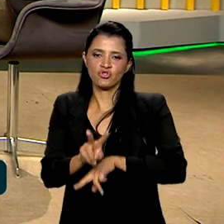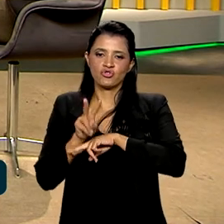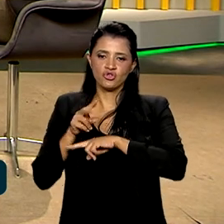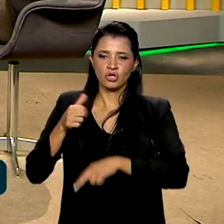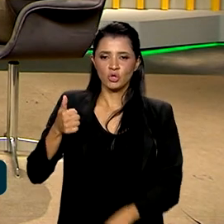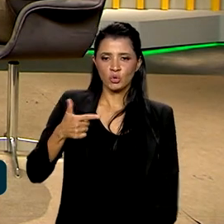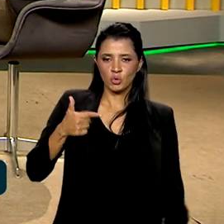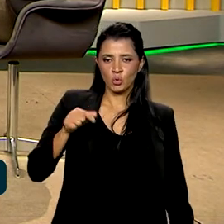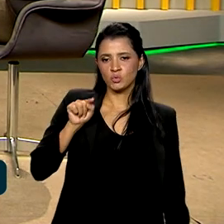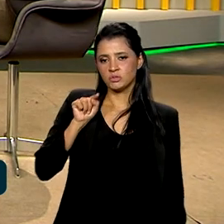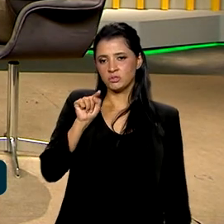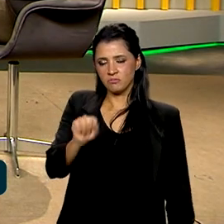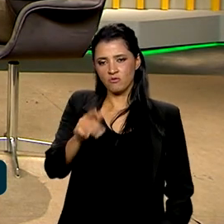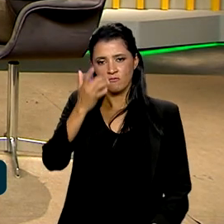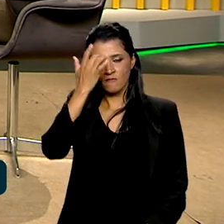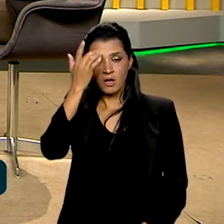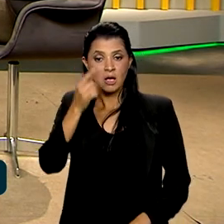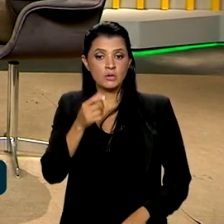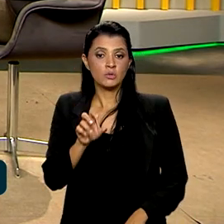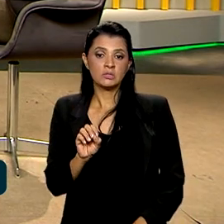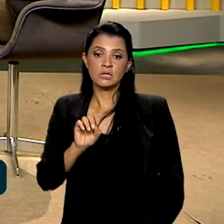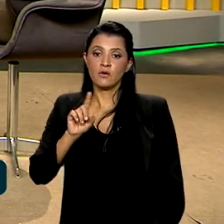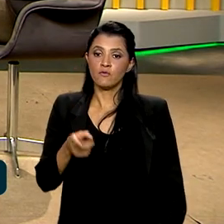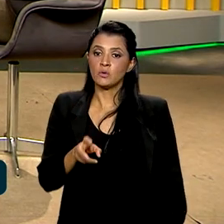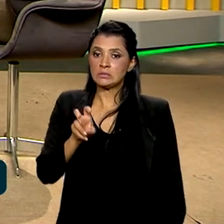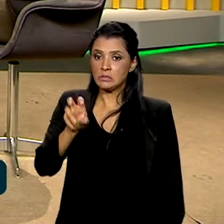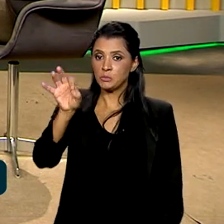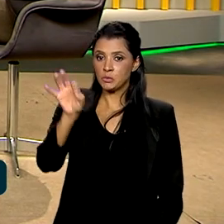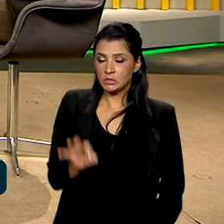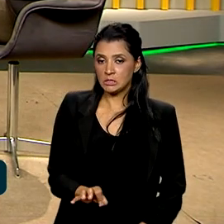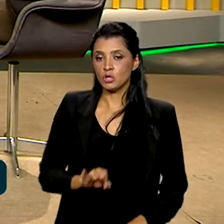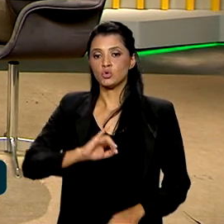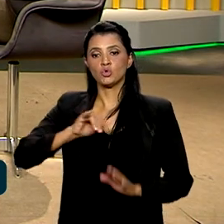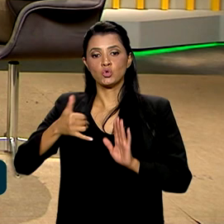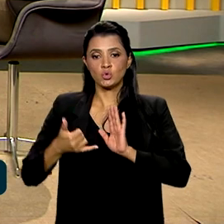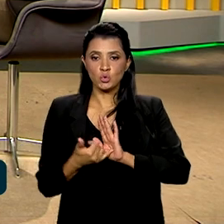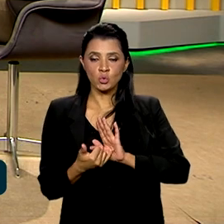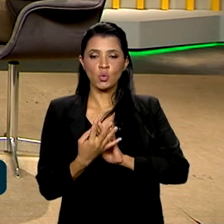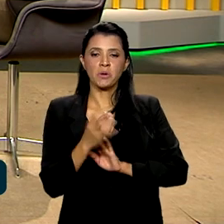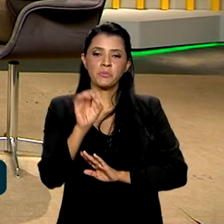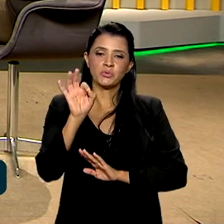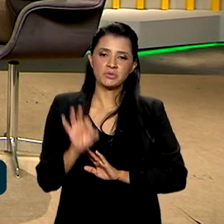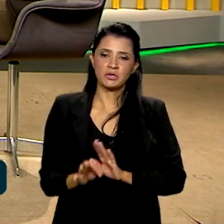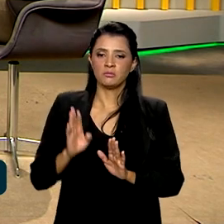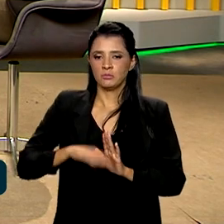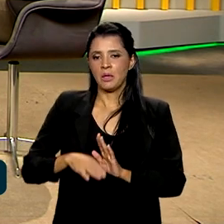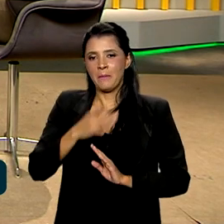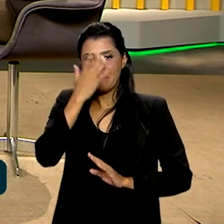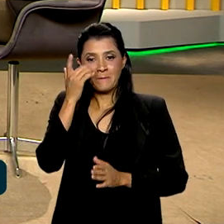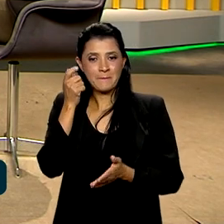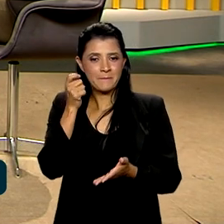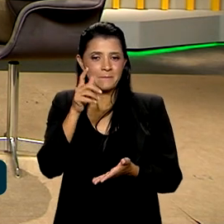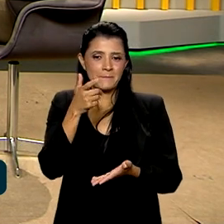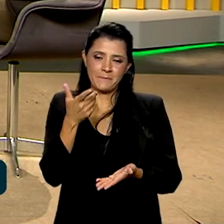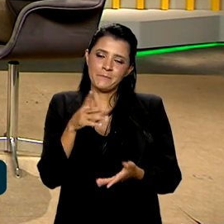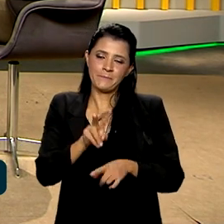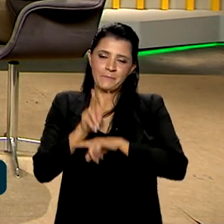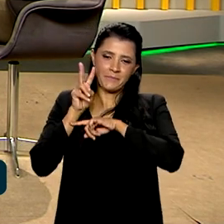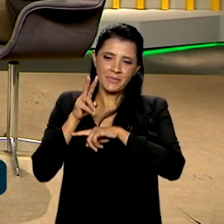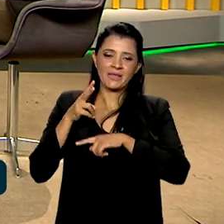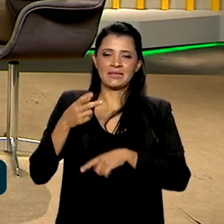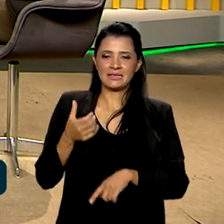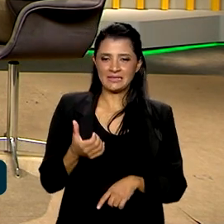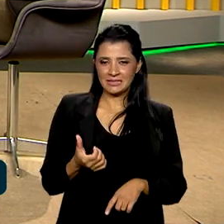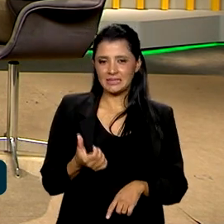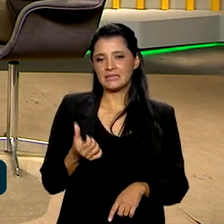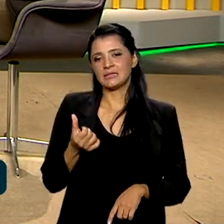crédito muito facilitado, 0,5% de juros, 40% de rebate. Quer dizer que uma mulher que pega 10 mil vai pagar 6 mil. Então, é justamente para a gente